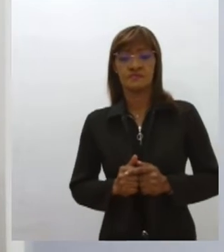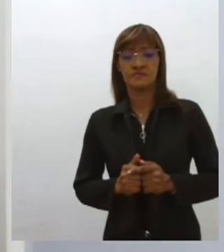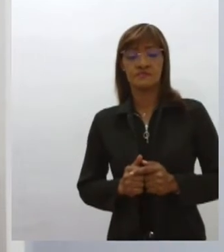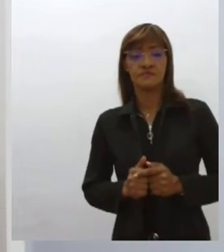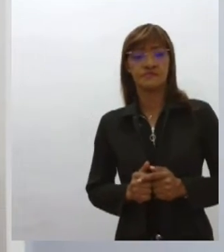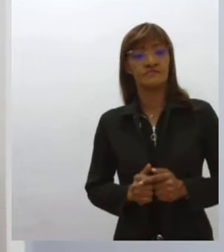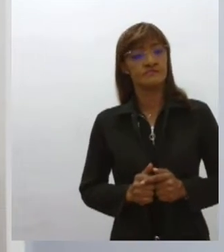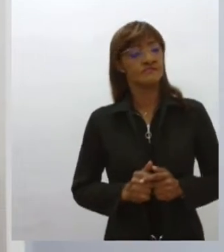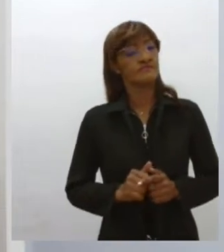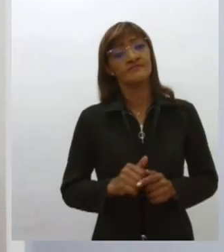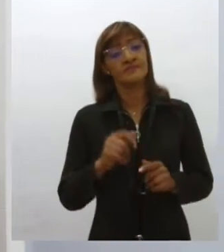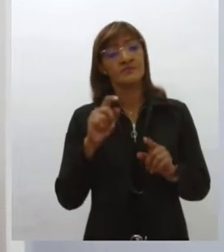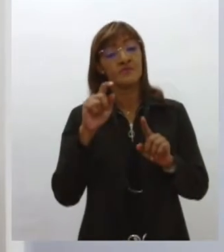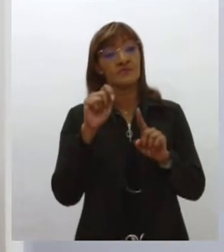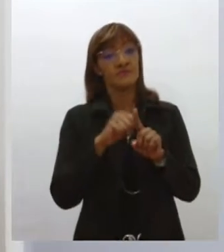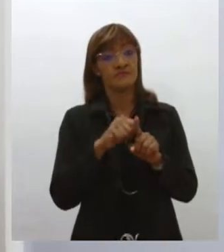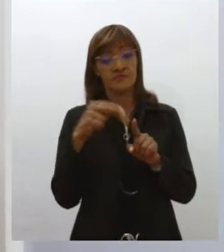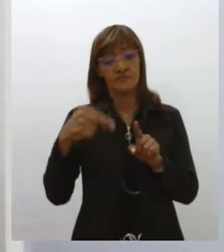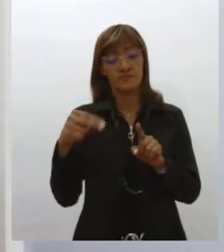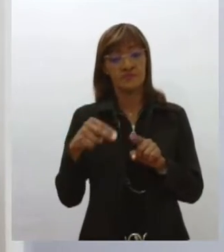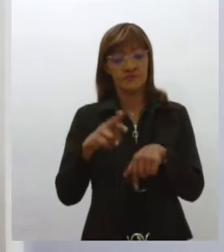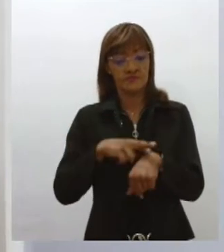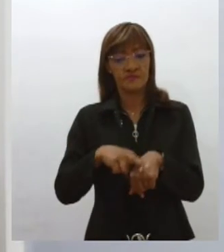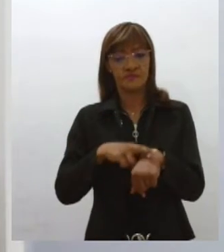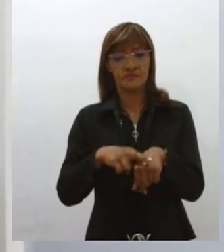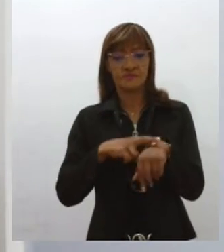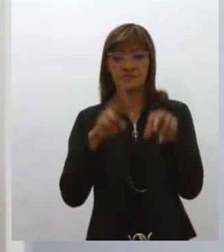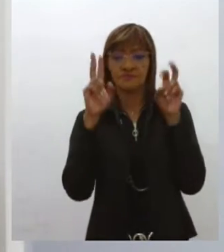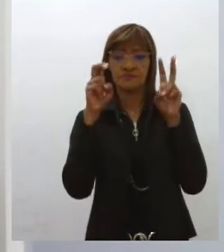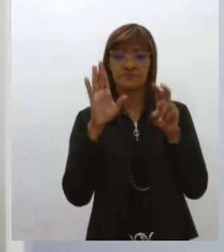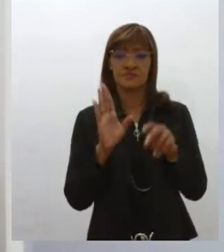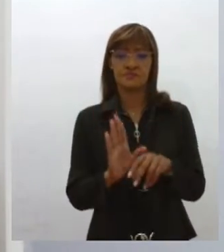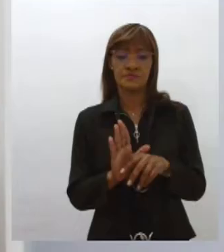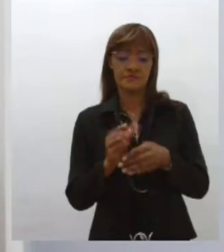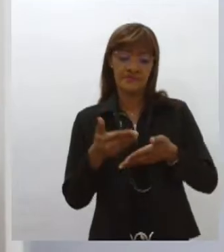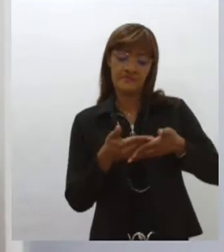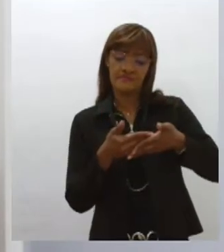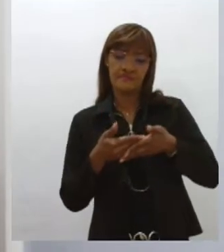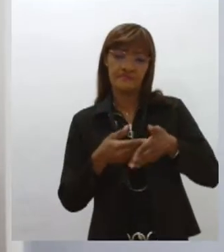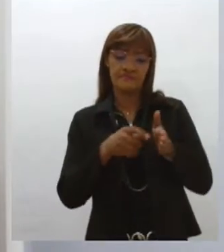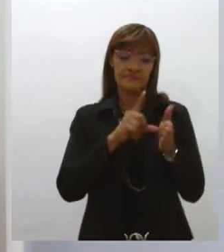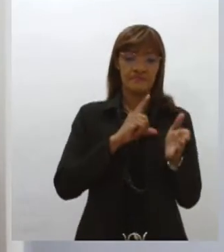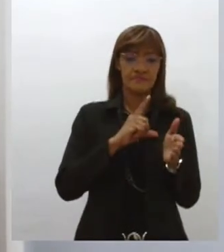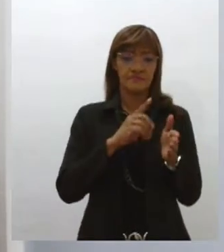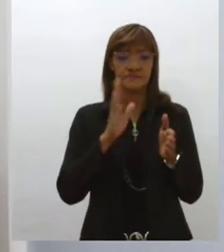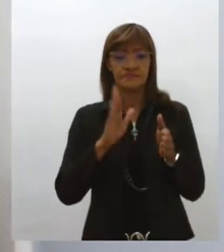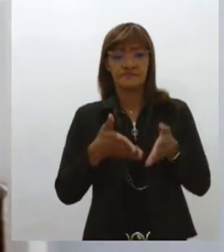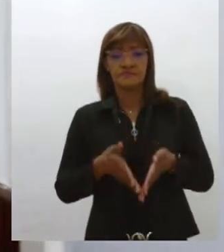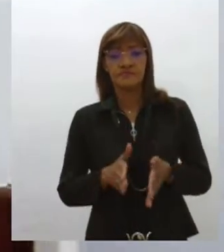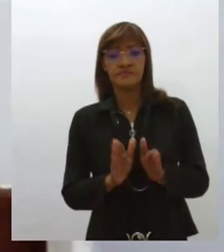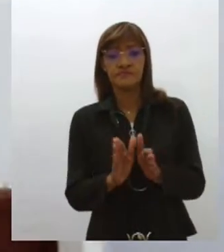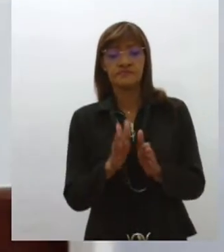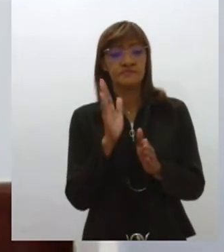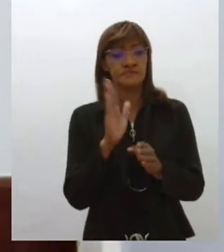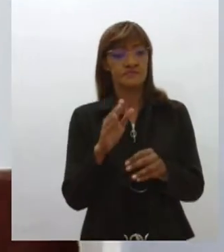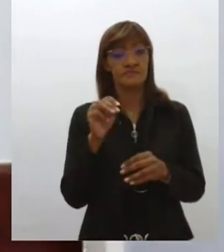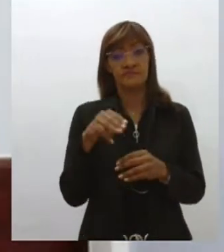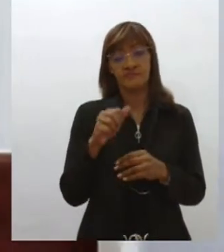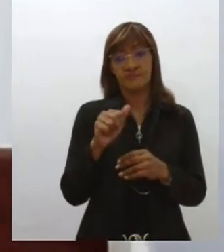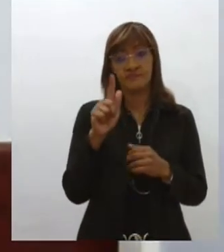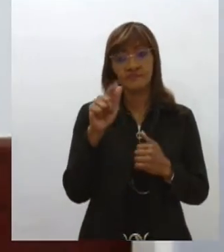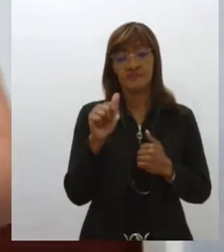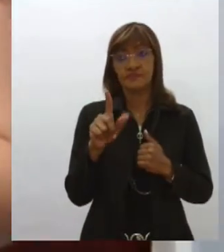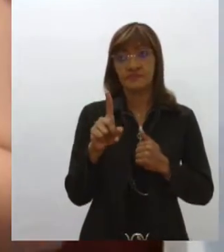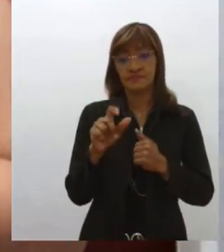Novembro Roxo é o mês para falar sobre a prematuridade. Sobre isso nós iremos conversar agora com a Magda Doria, ela é gerente do Banco de Leite